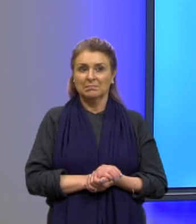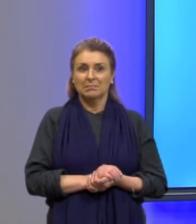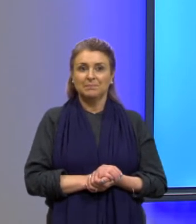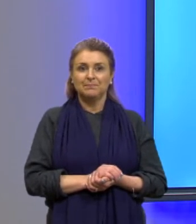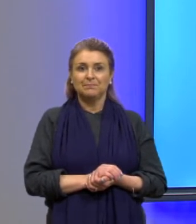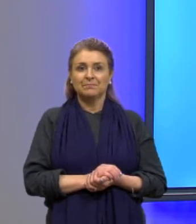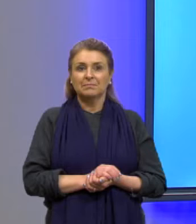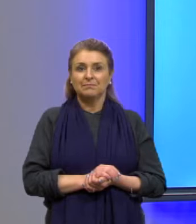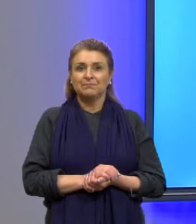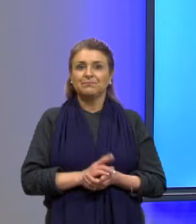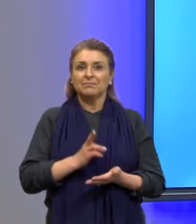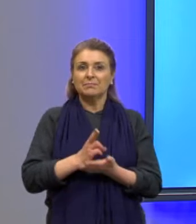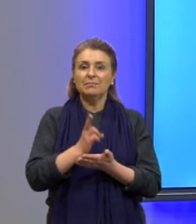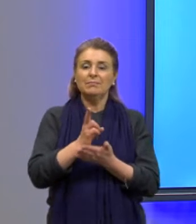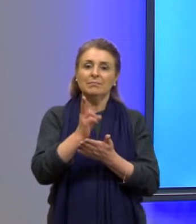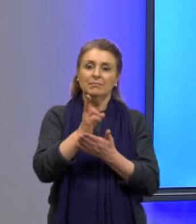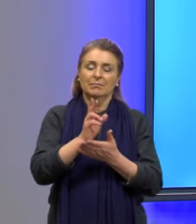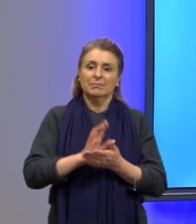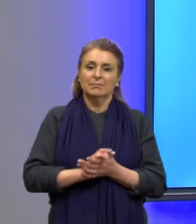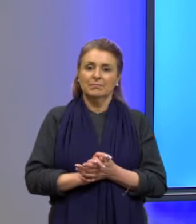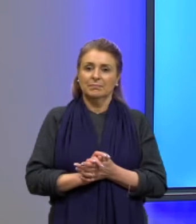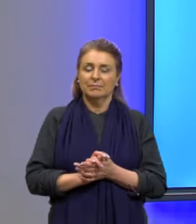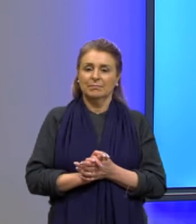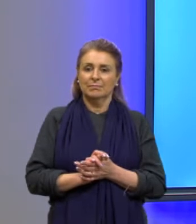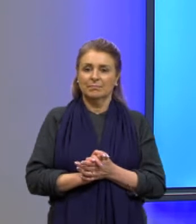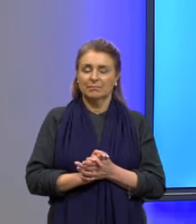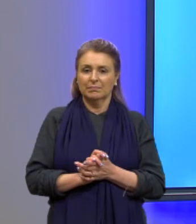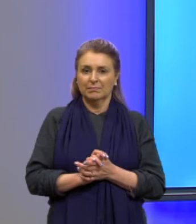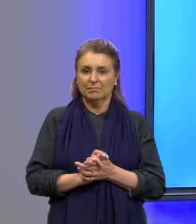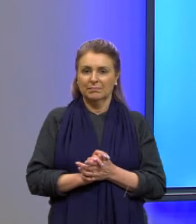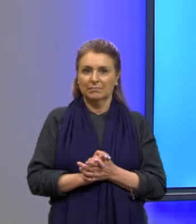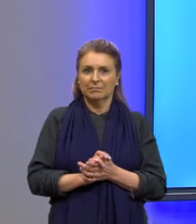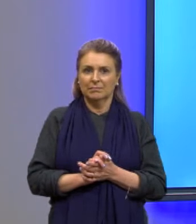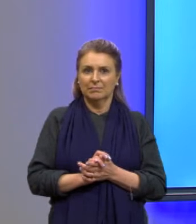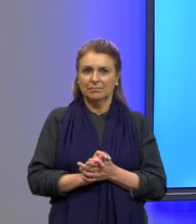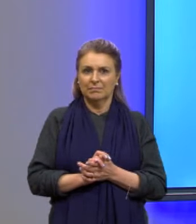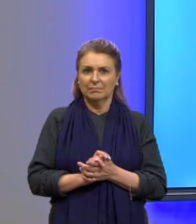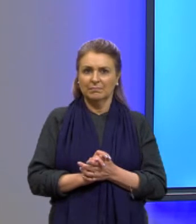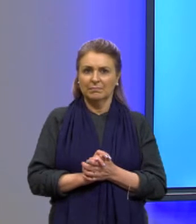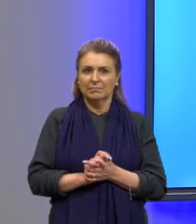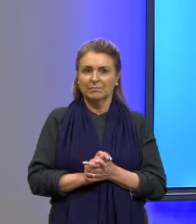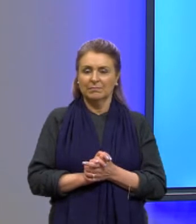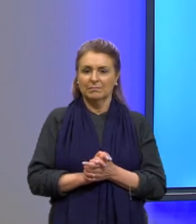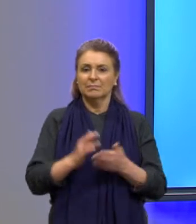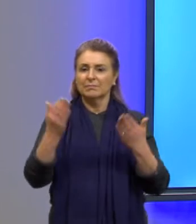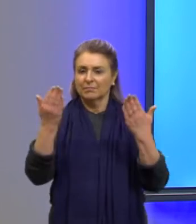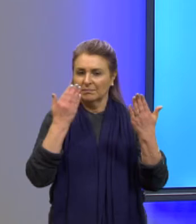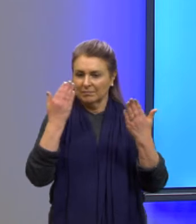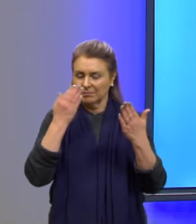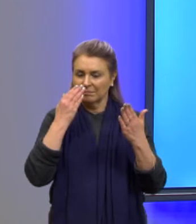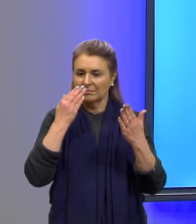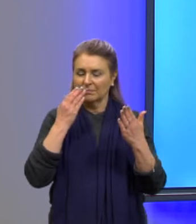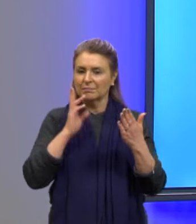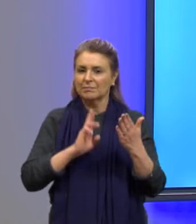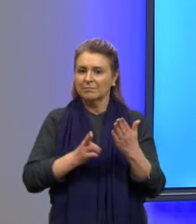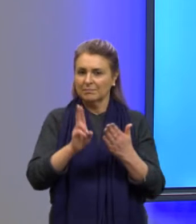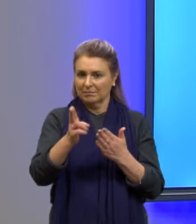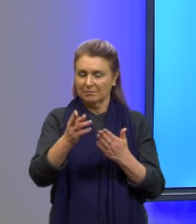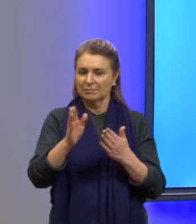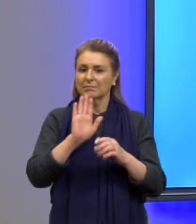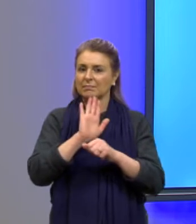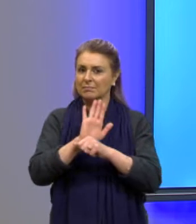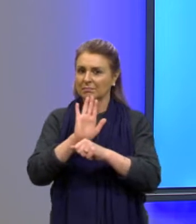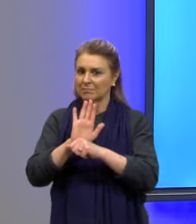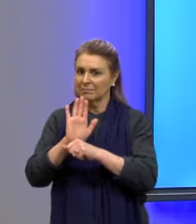vamos adiante, tentar mais umas análises aí que nos colocam também, nos ajudam